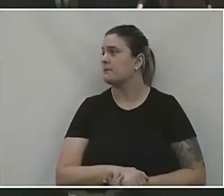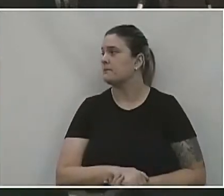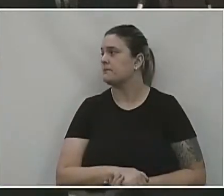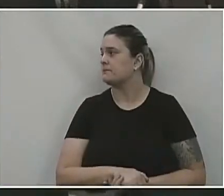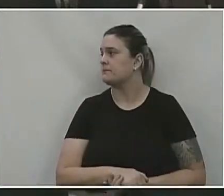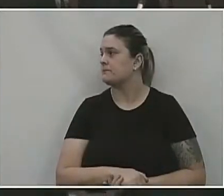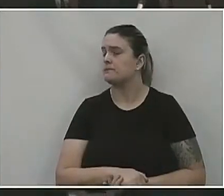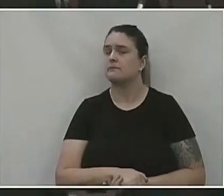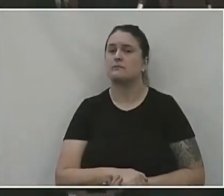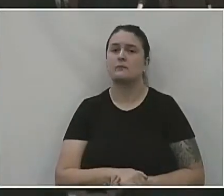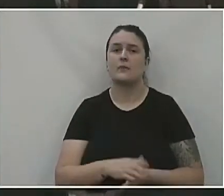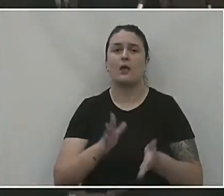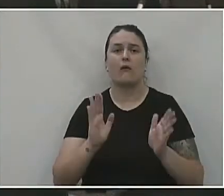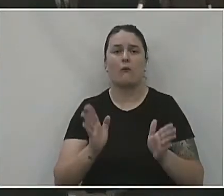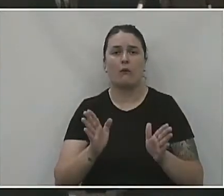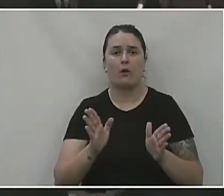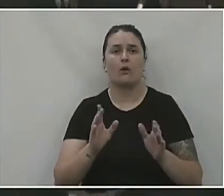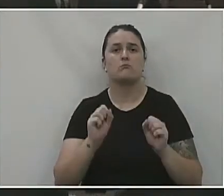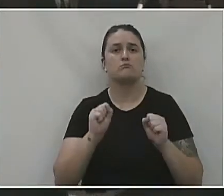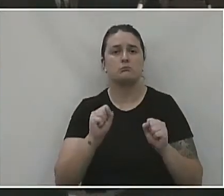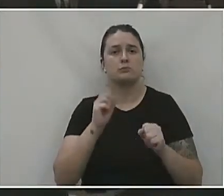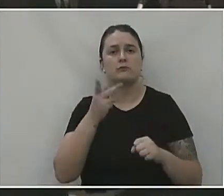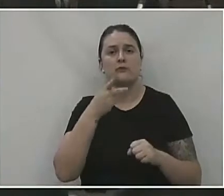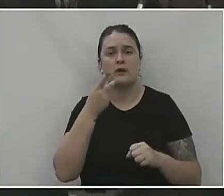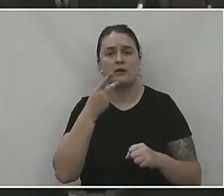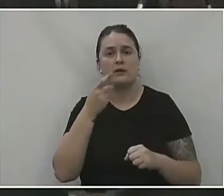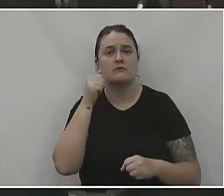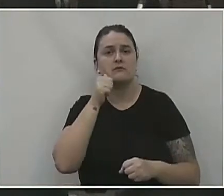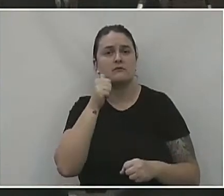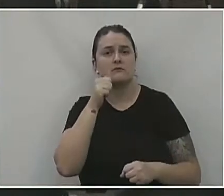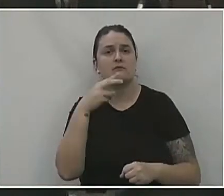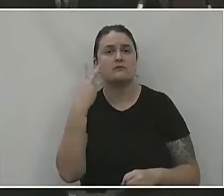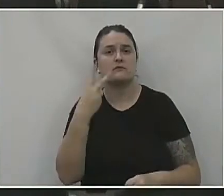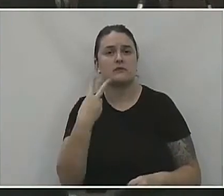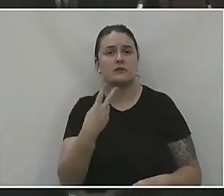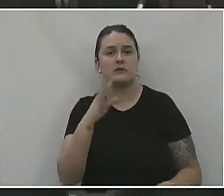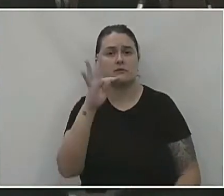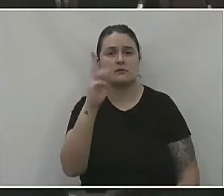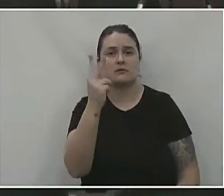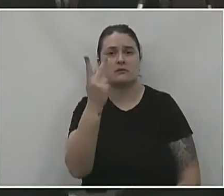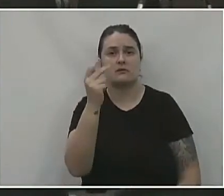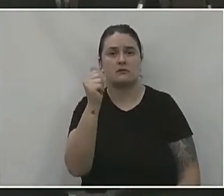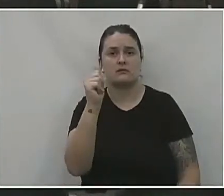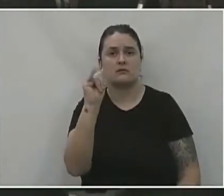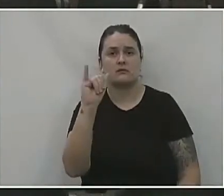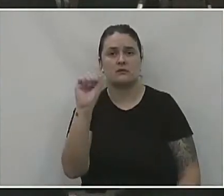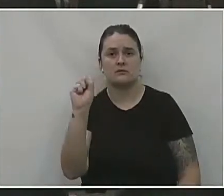Nesse momento, então, com a palavra, nobre vereadora Thais Biberbach.